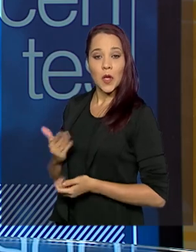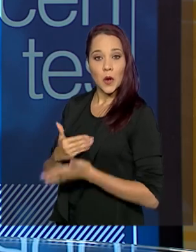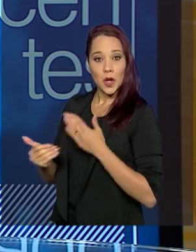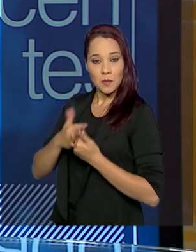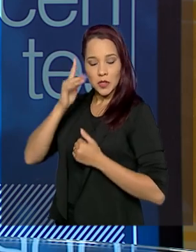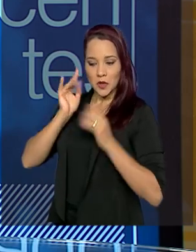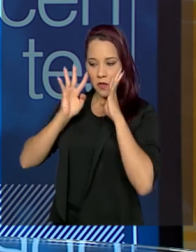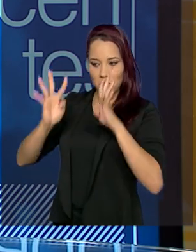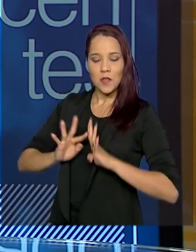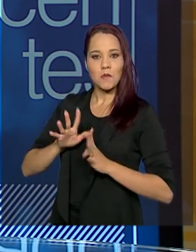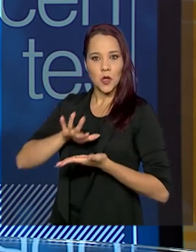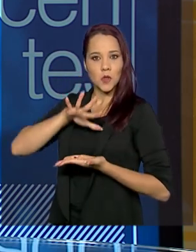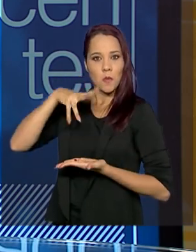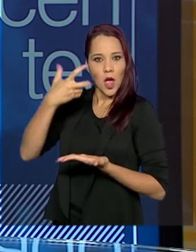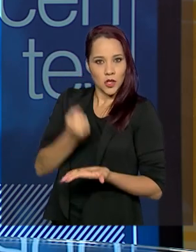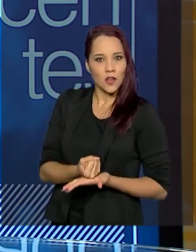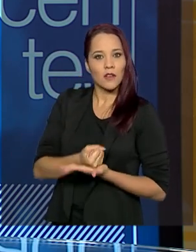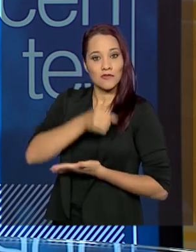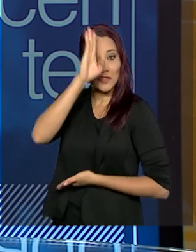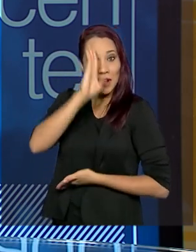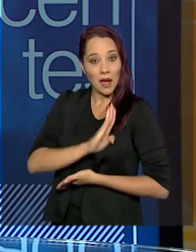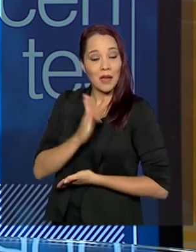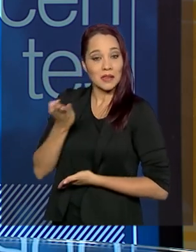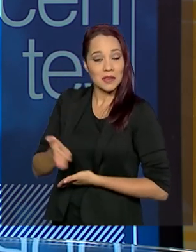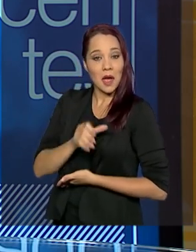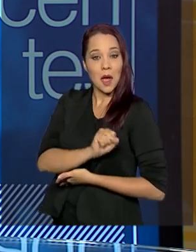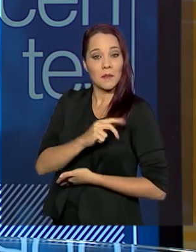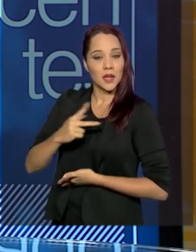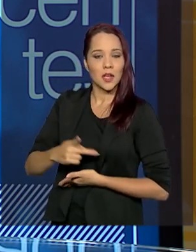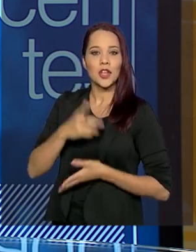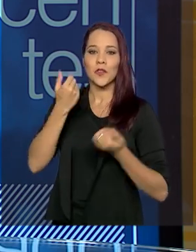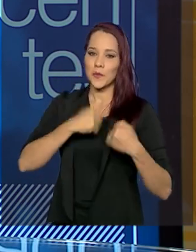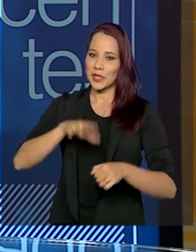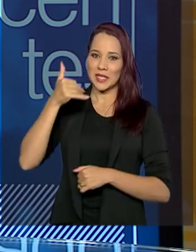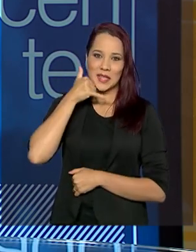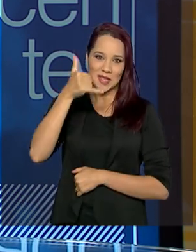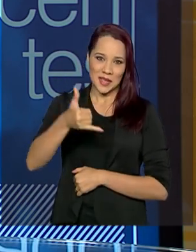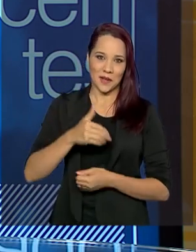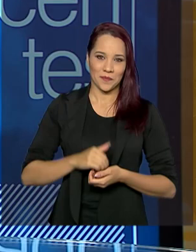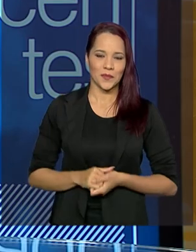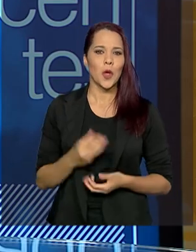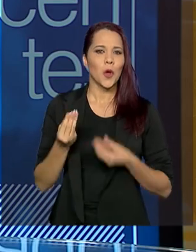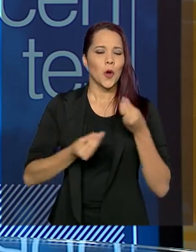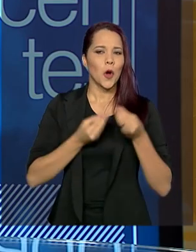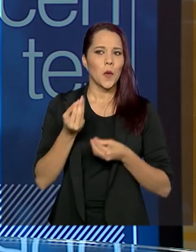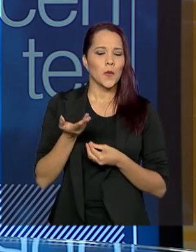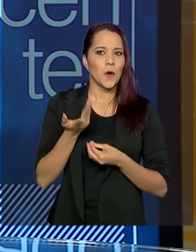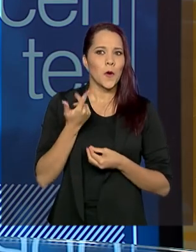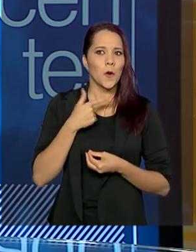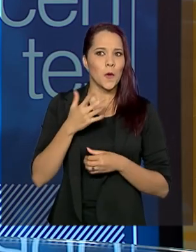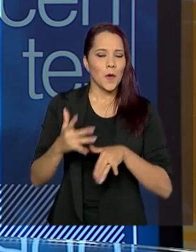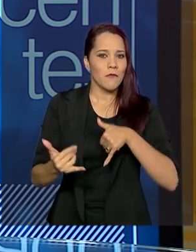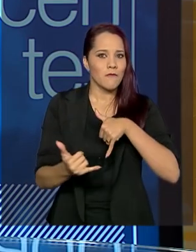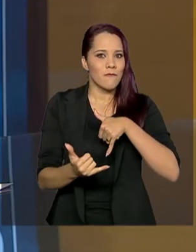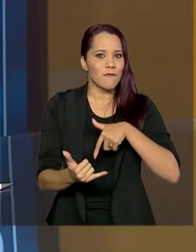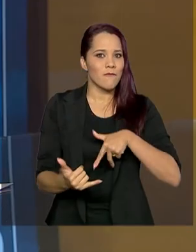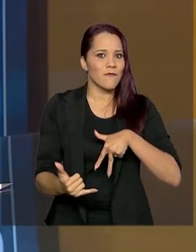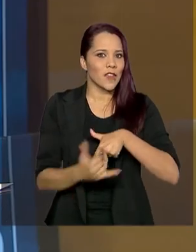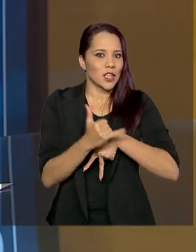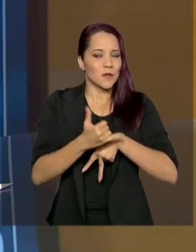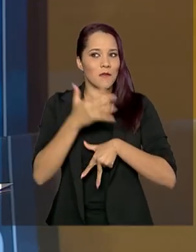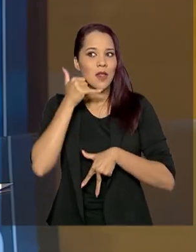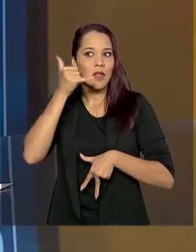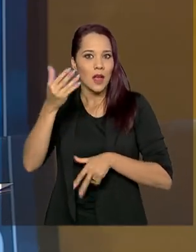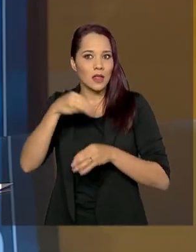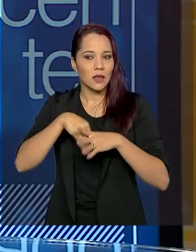momento, pode baixar agora gratuitamente. Você não precisa mais ligar, porque como é que uma vítima é ligar na presença do seu agressor dentro de